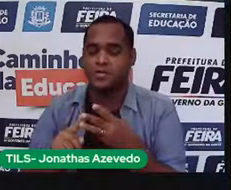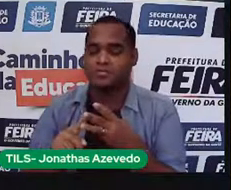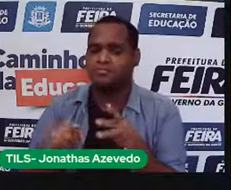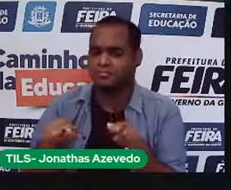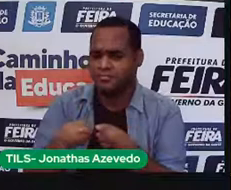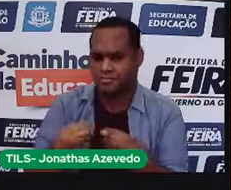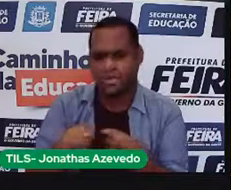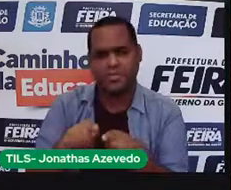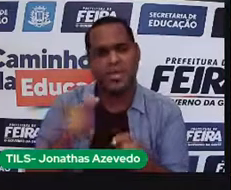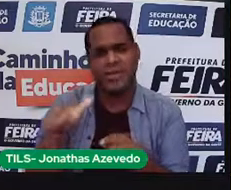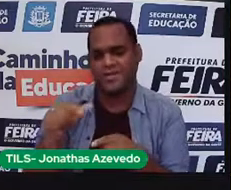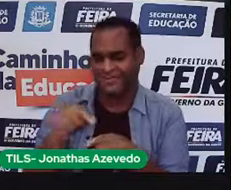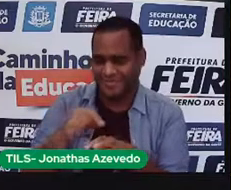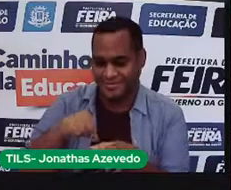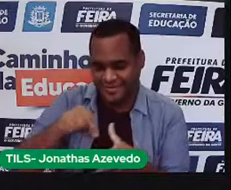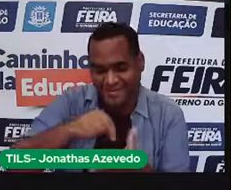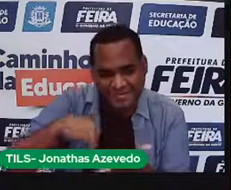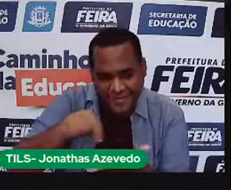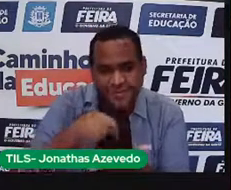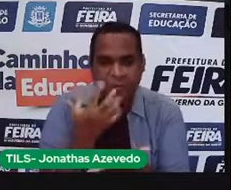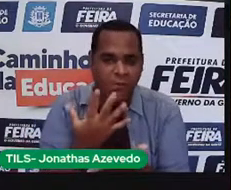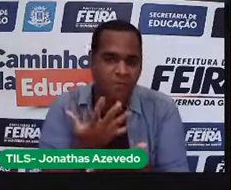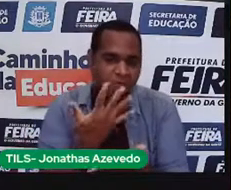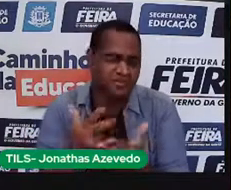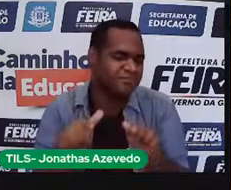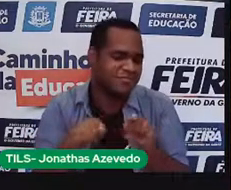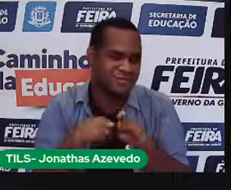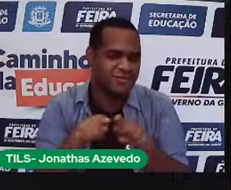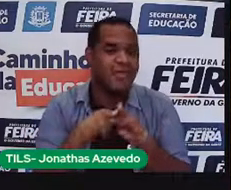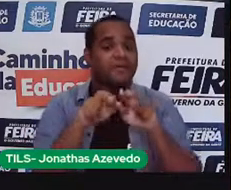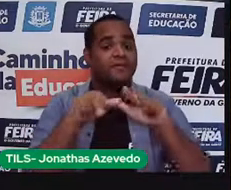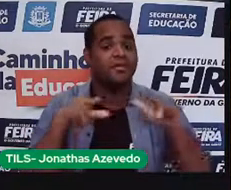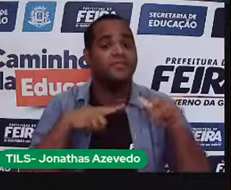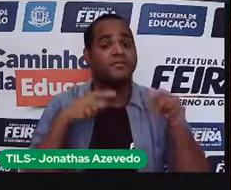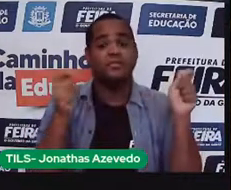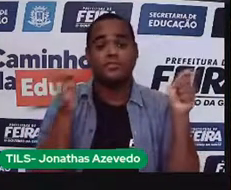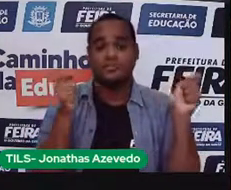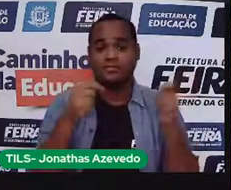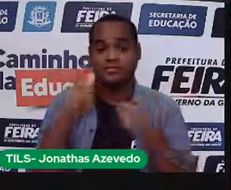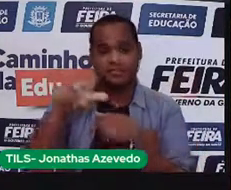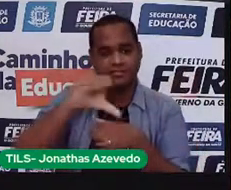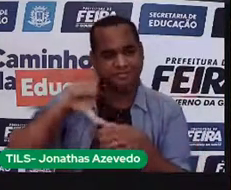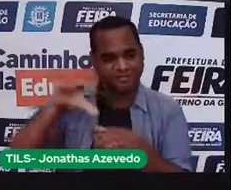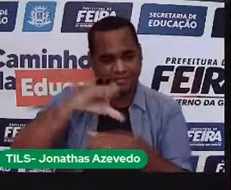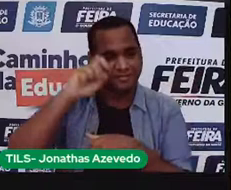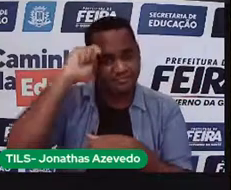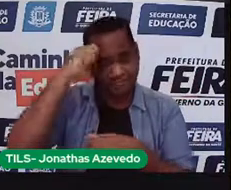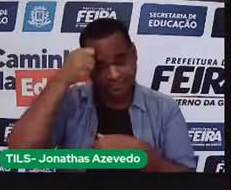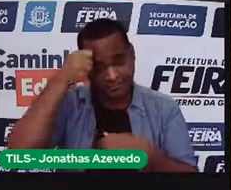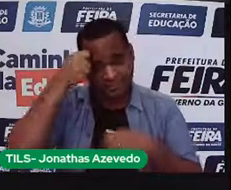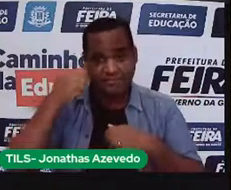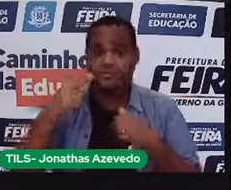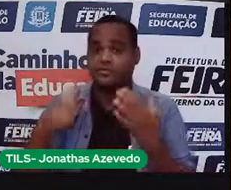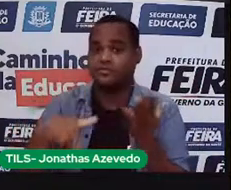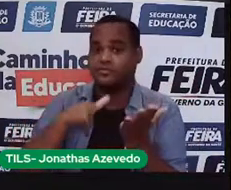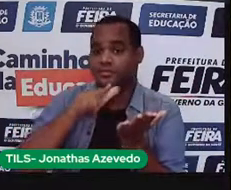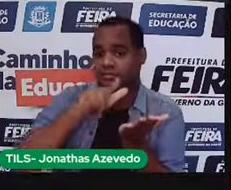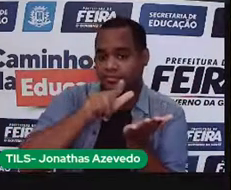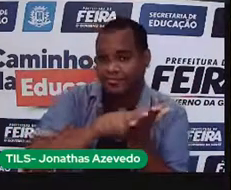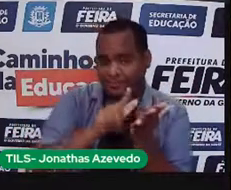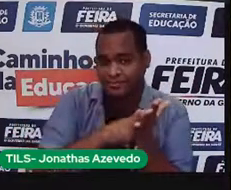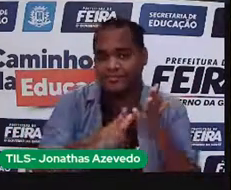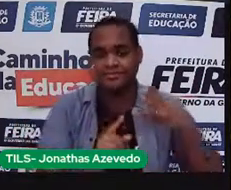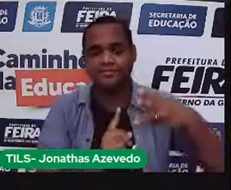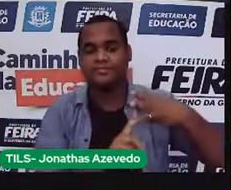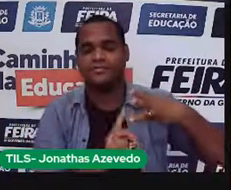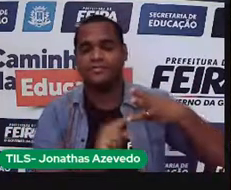parafina é também um material sintético. Que também é proveniente do petróleo. E aqui a gente tem o papel, né? Que a gente